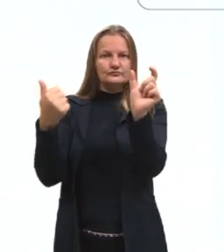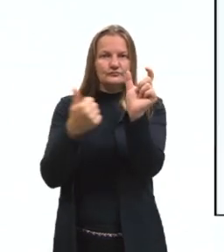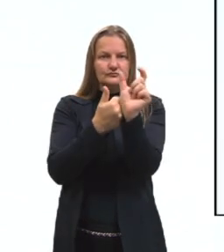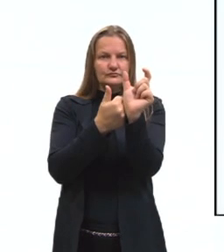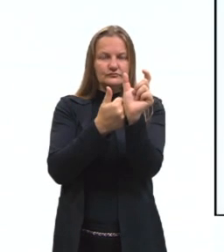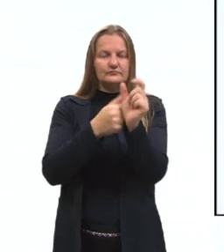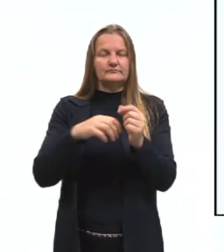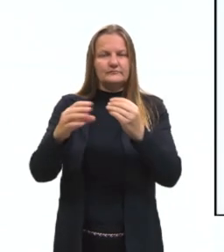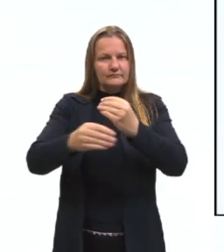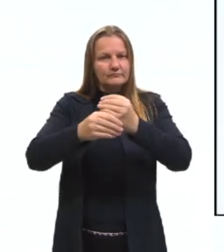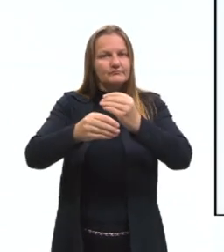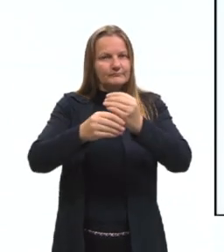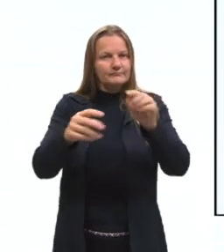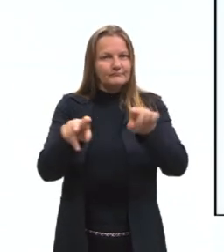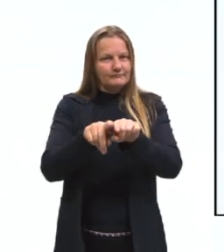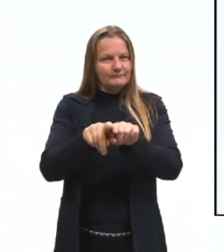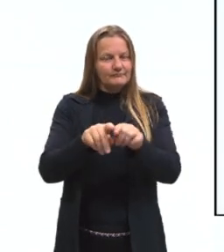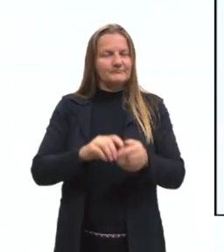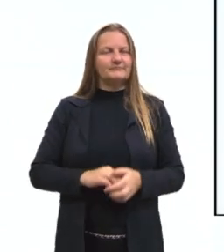acessórios.